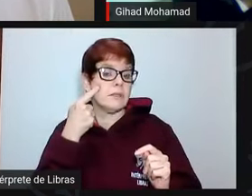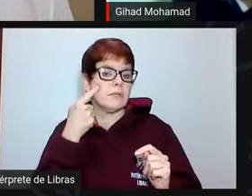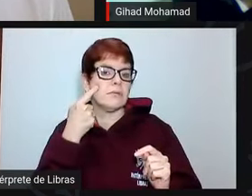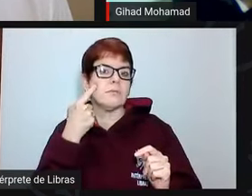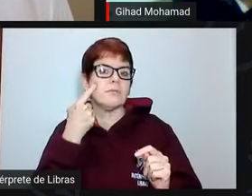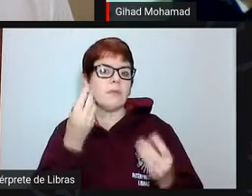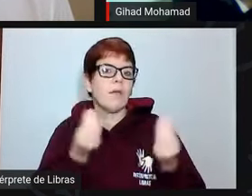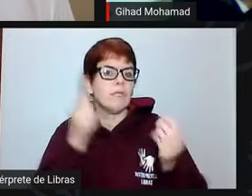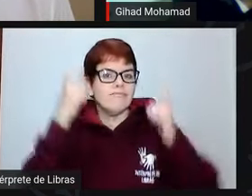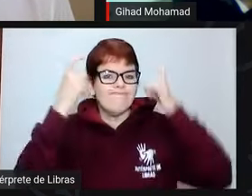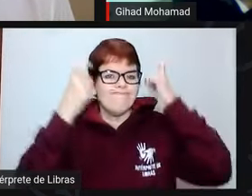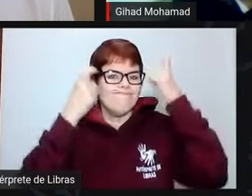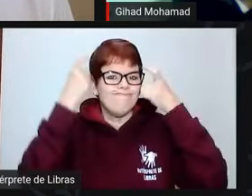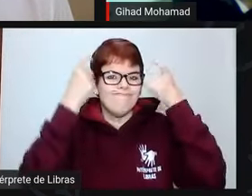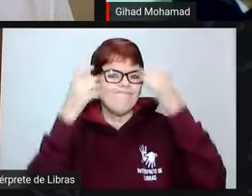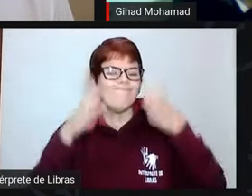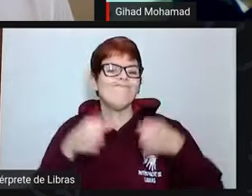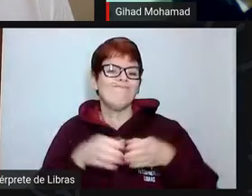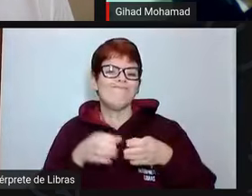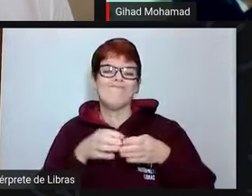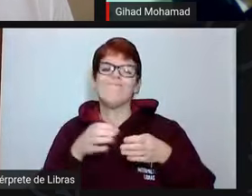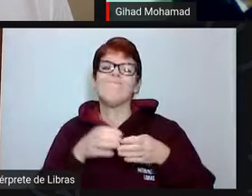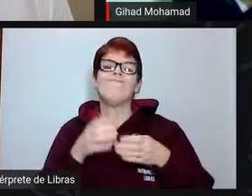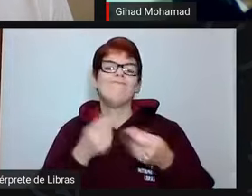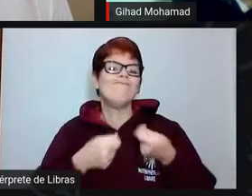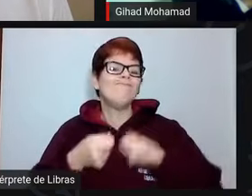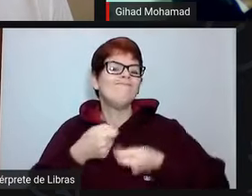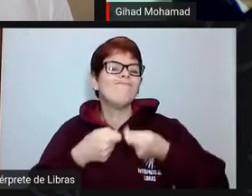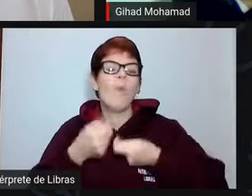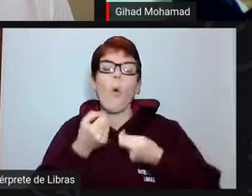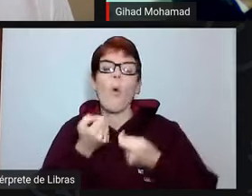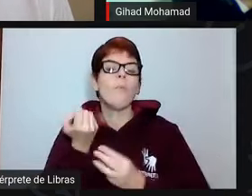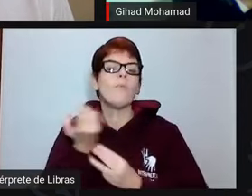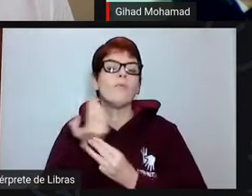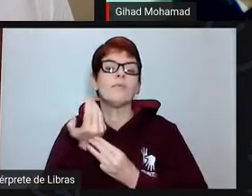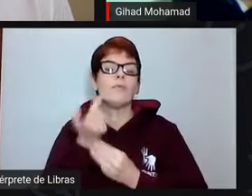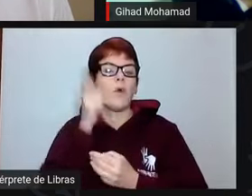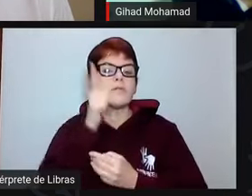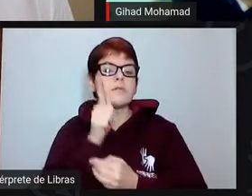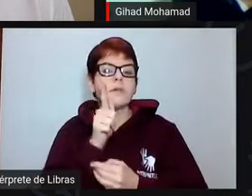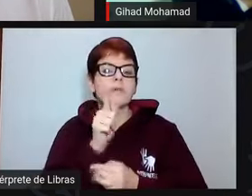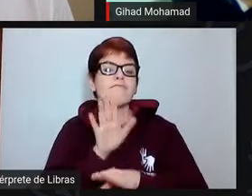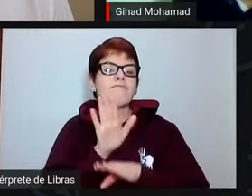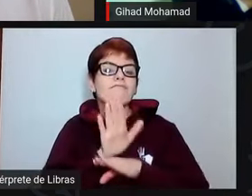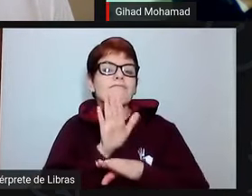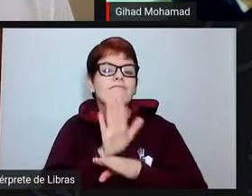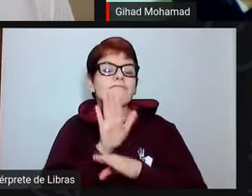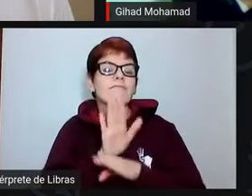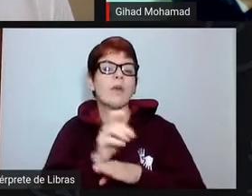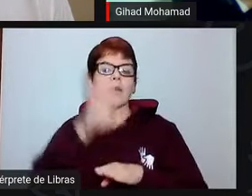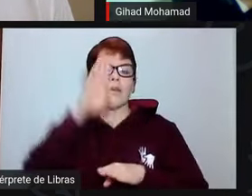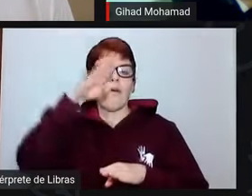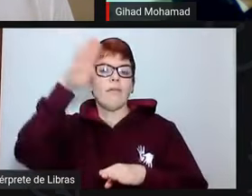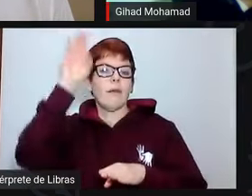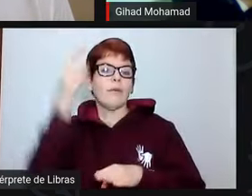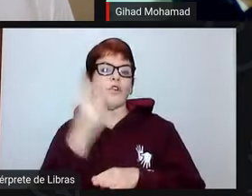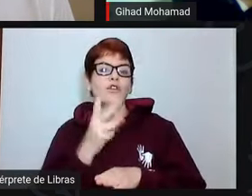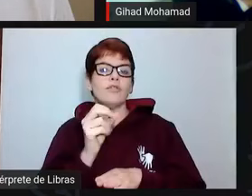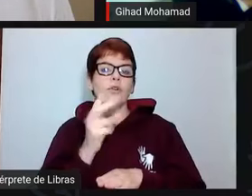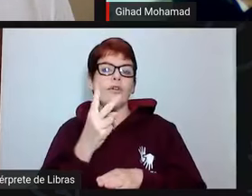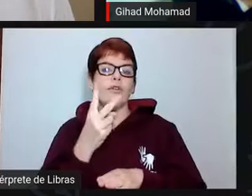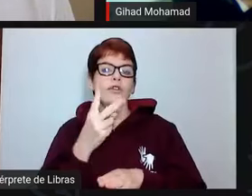nos preocupa barbaridade. Como nós vamos trabalhar assistente estudantil 2021? Um cenário